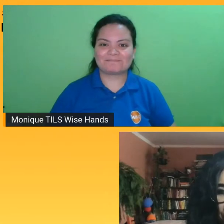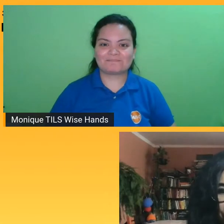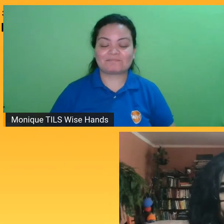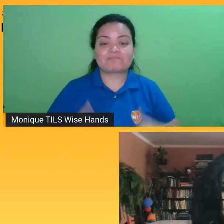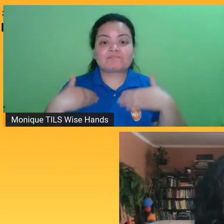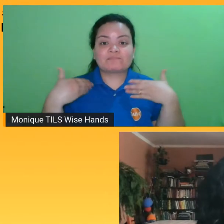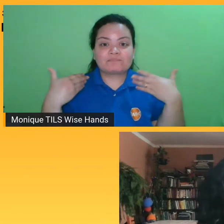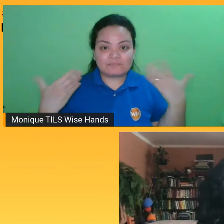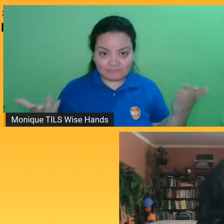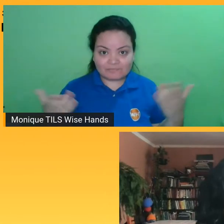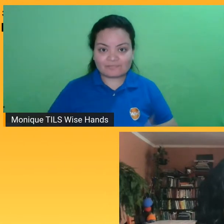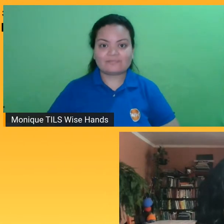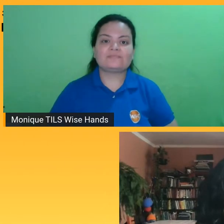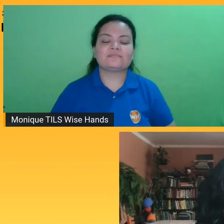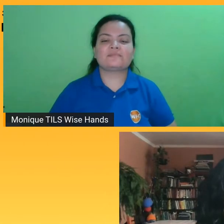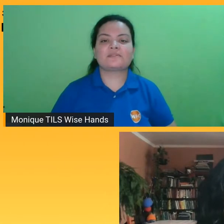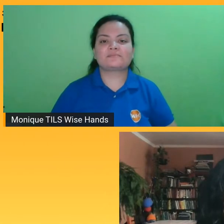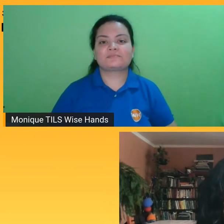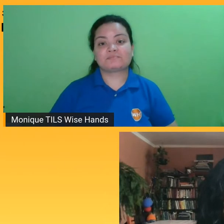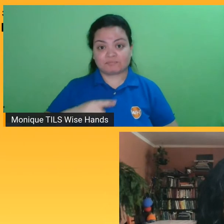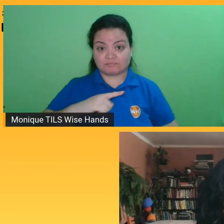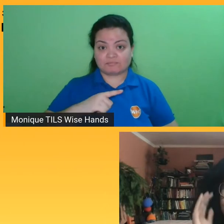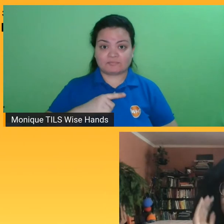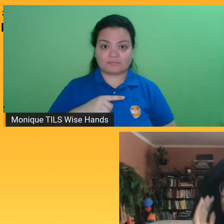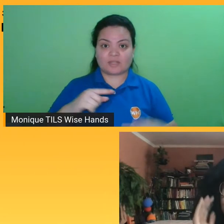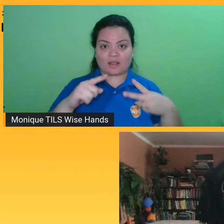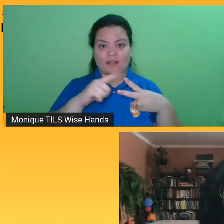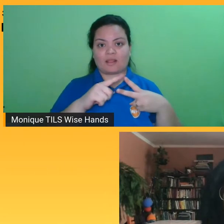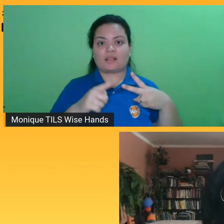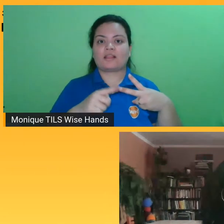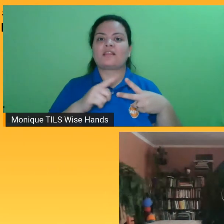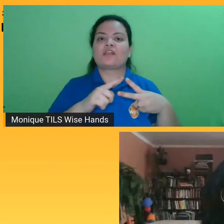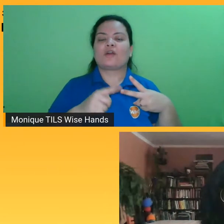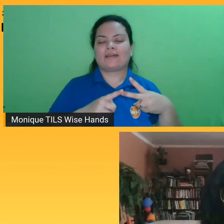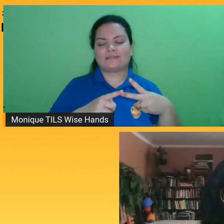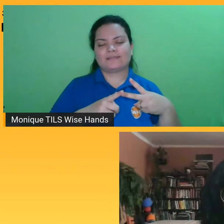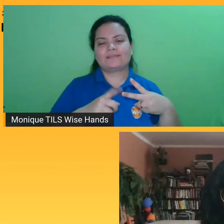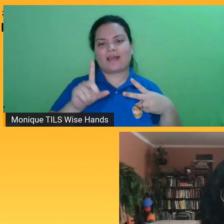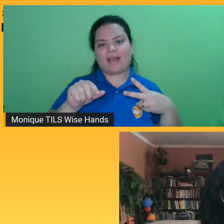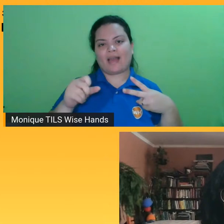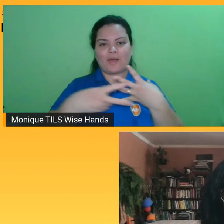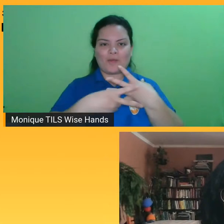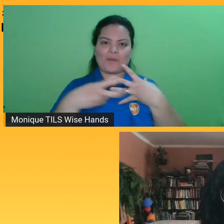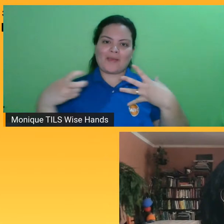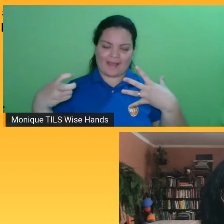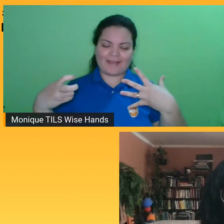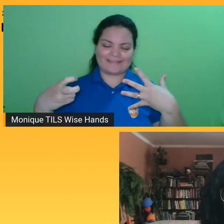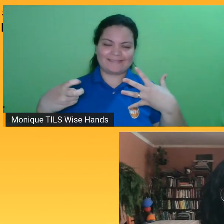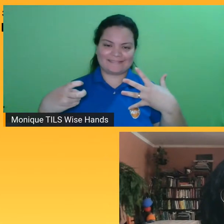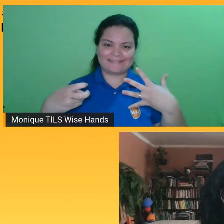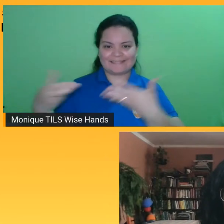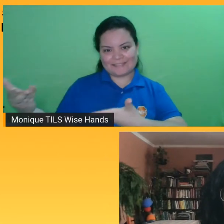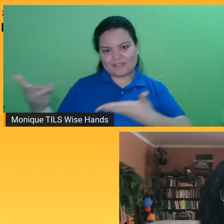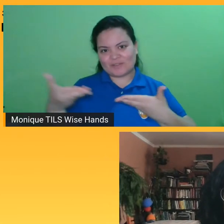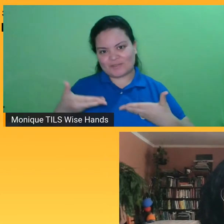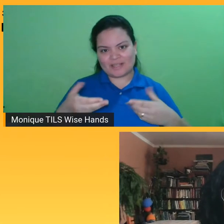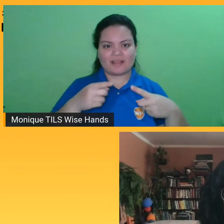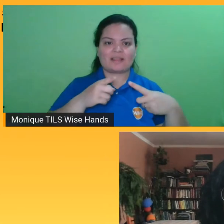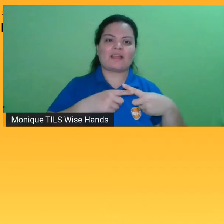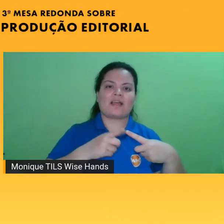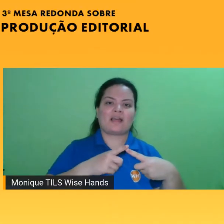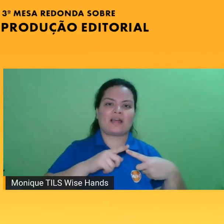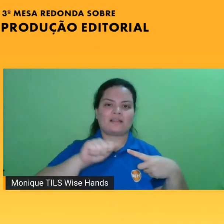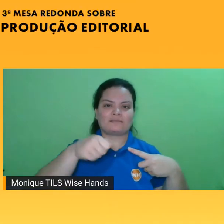Aí, a gente tem duas, dois convidados da Wise Hand, nossa parceira aqui, né, então, a gente tem o Júnior Gaino,